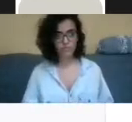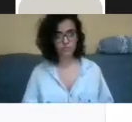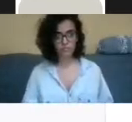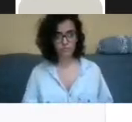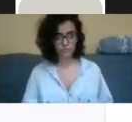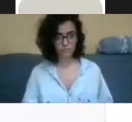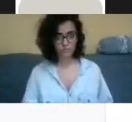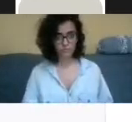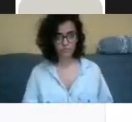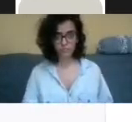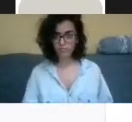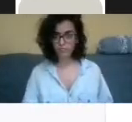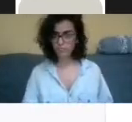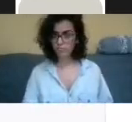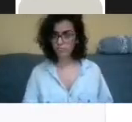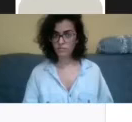Congelou, Sabrina?